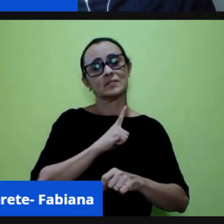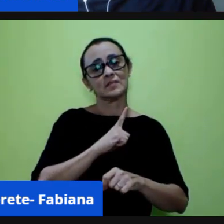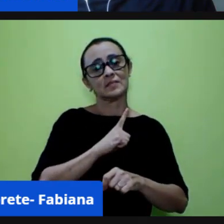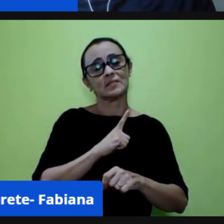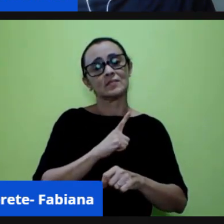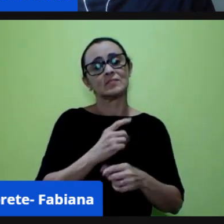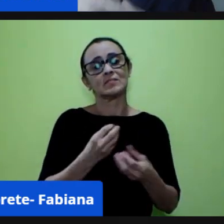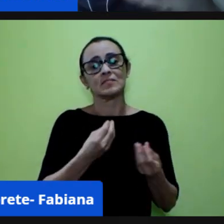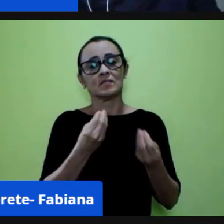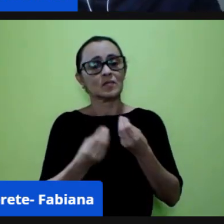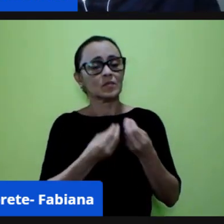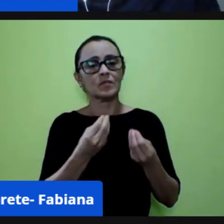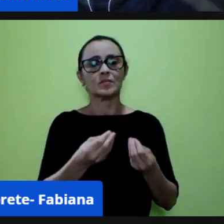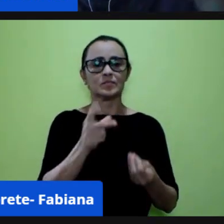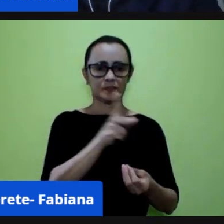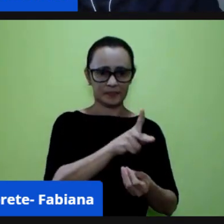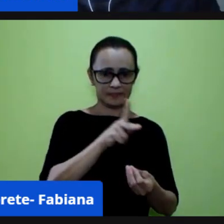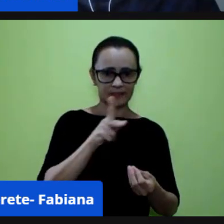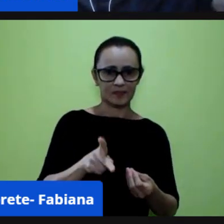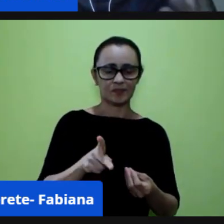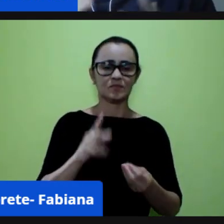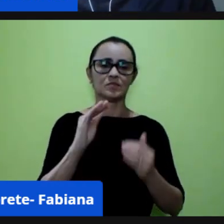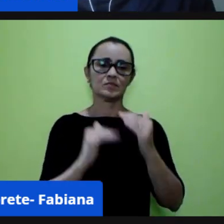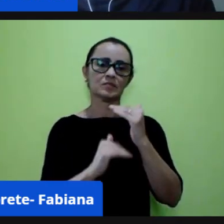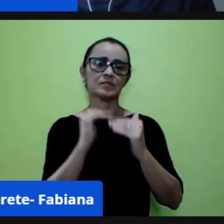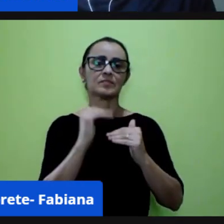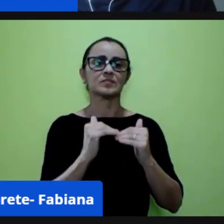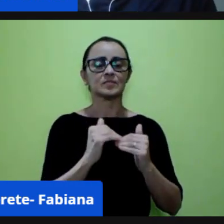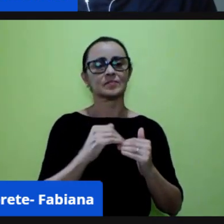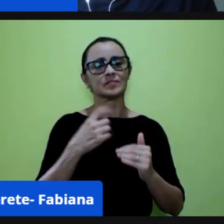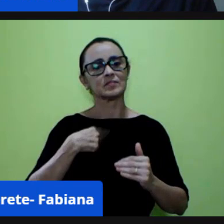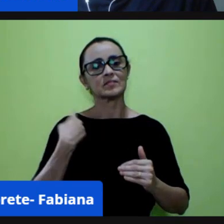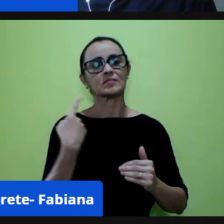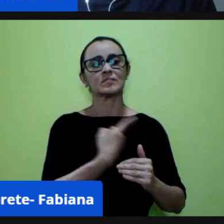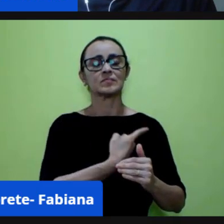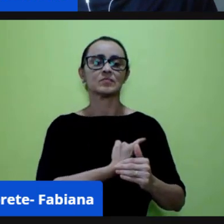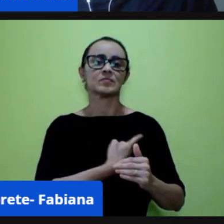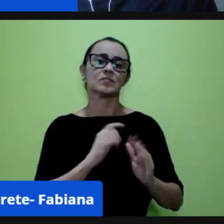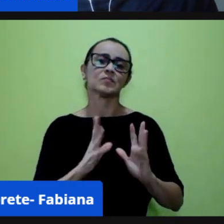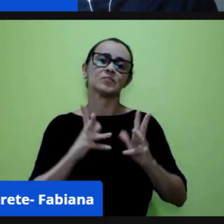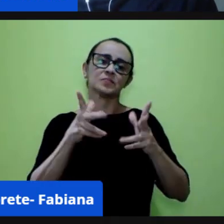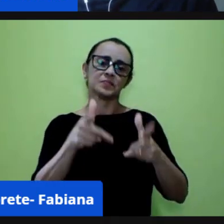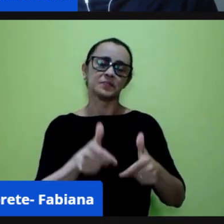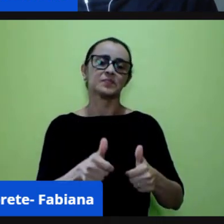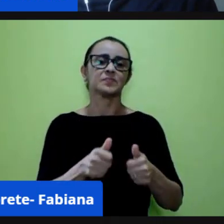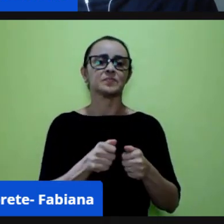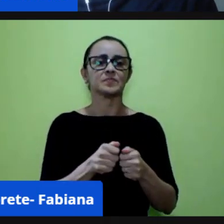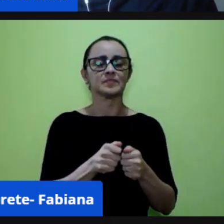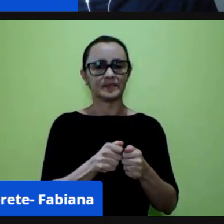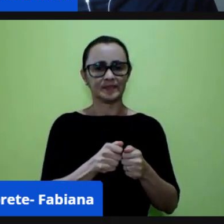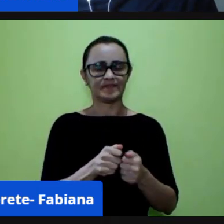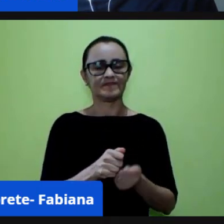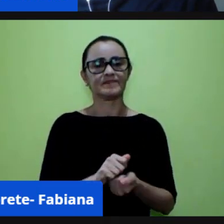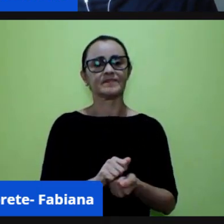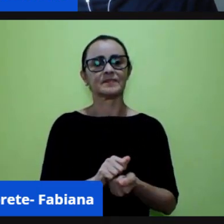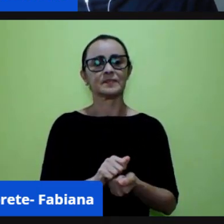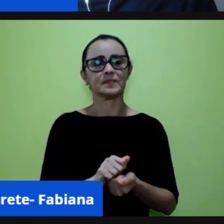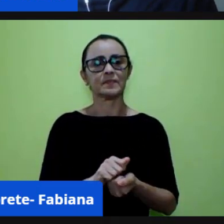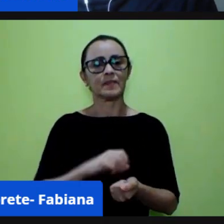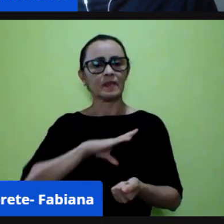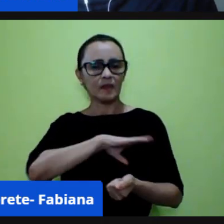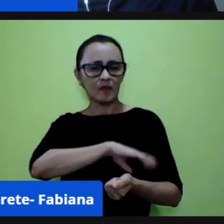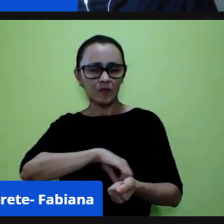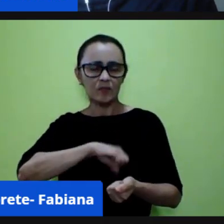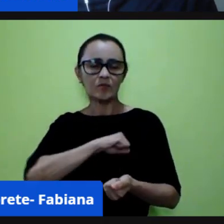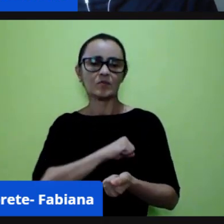e vocês nós todos vocês não nós todos porque nós todos somos professores é amor e